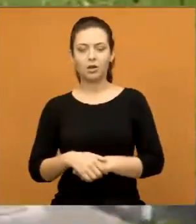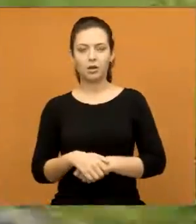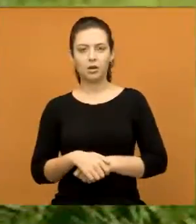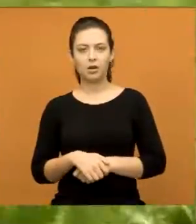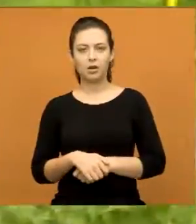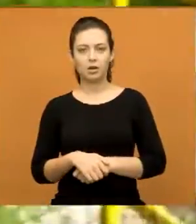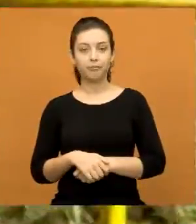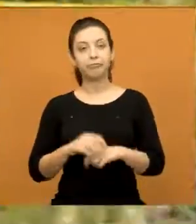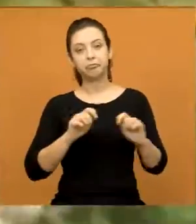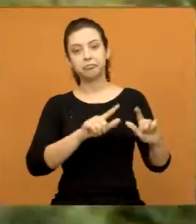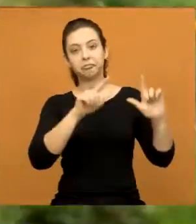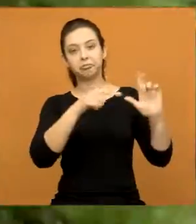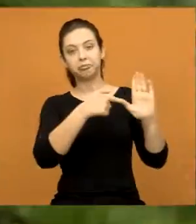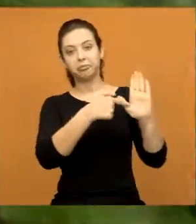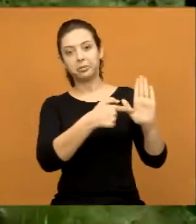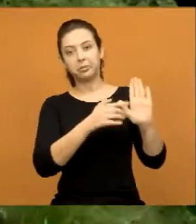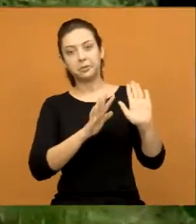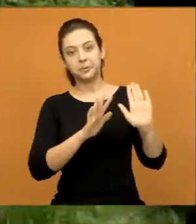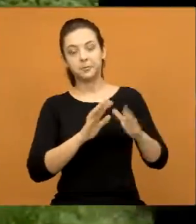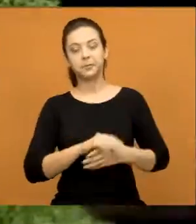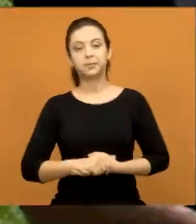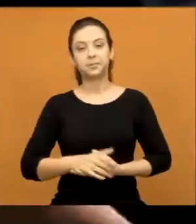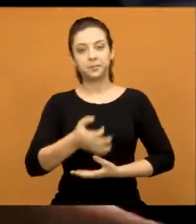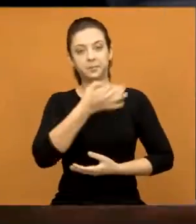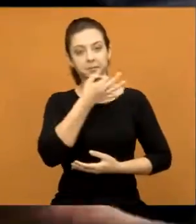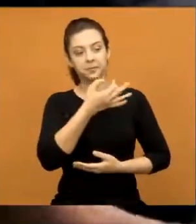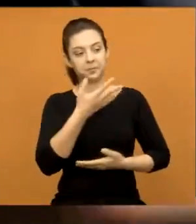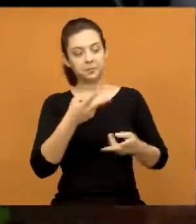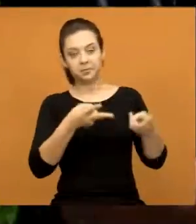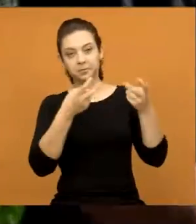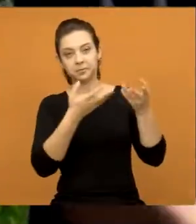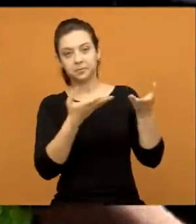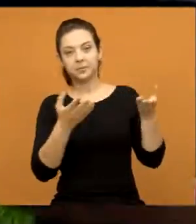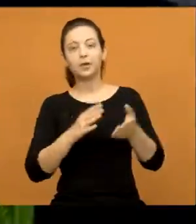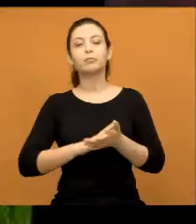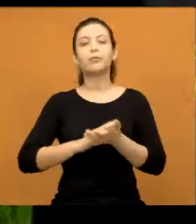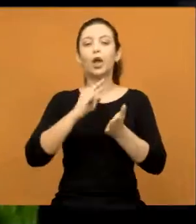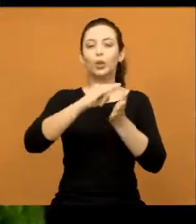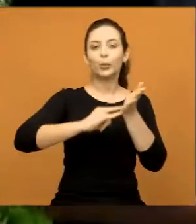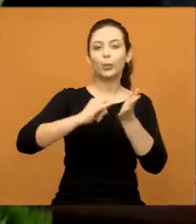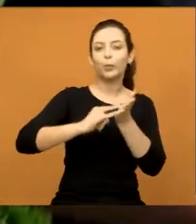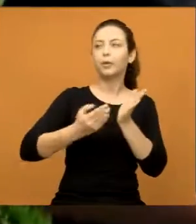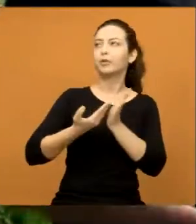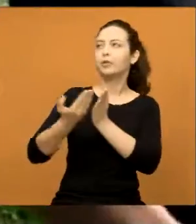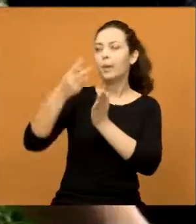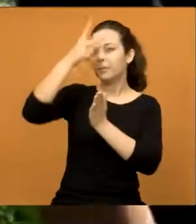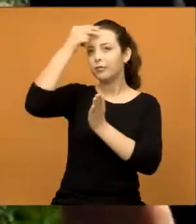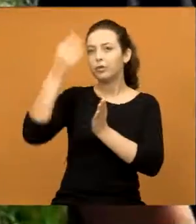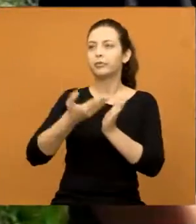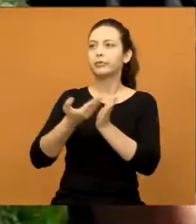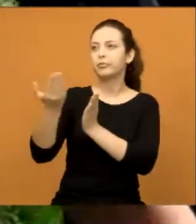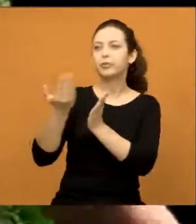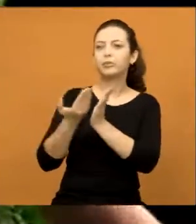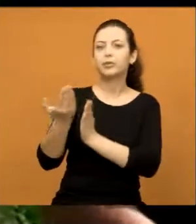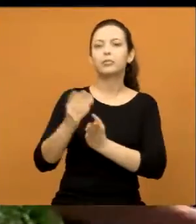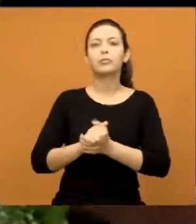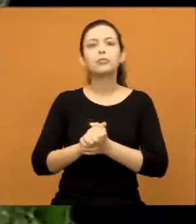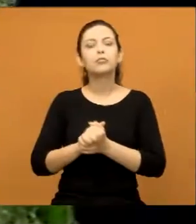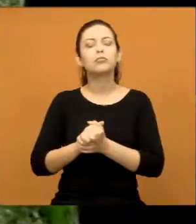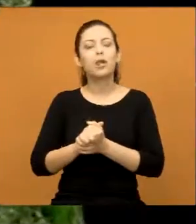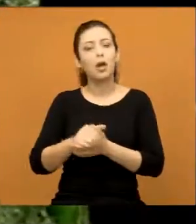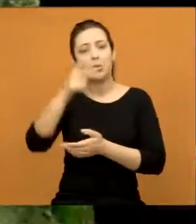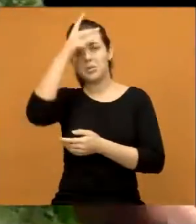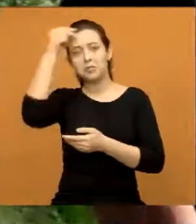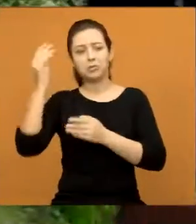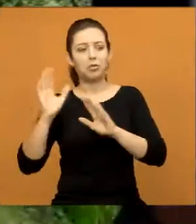Bom, acho que as imagens falam por si só. Nós vamos estar enviando um documento, pedindo para a prefeitura, mostrando essas imagens aí, para que de fato a